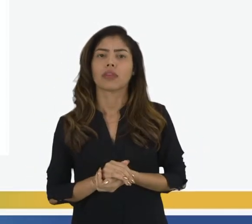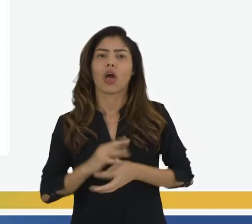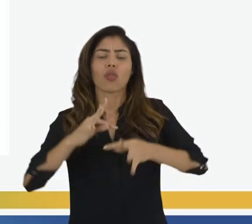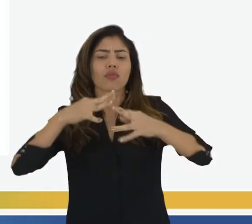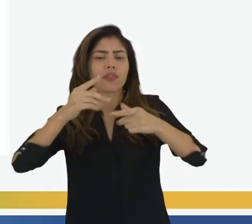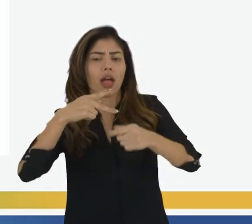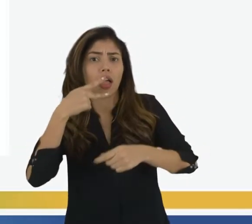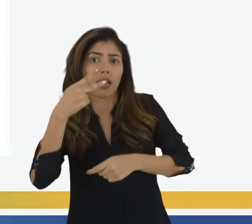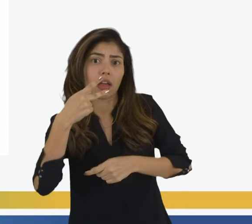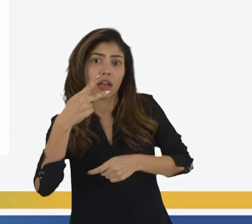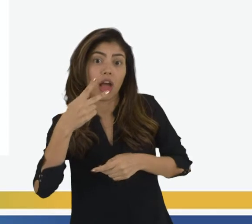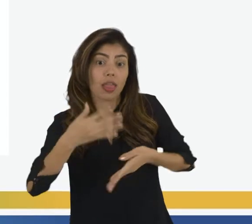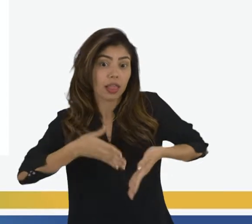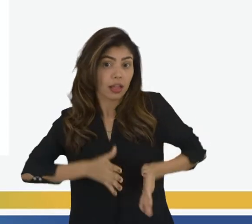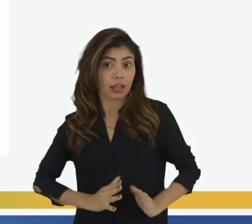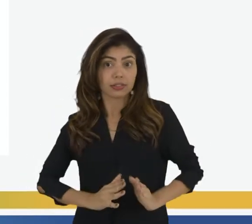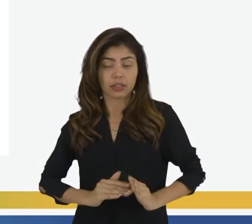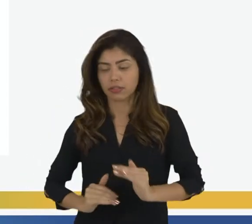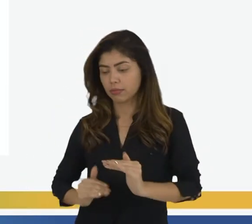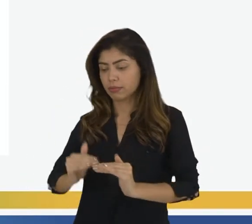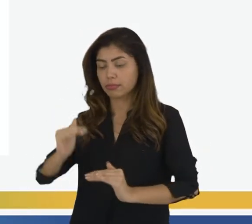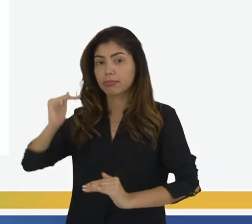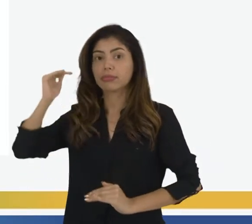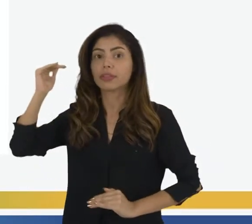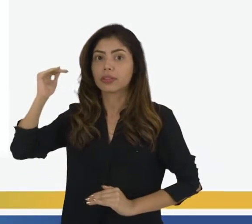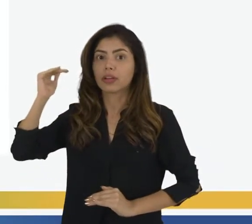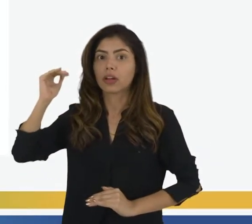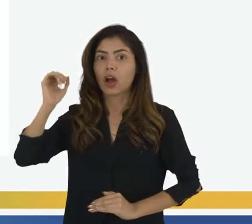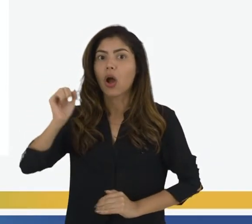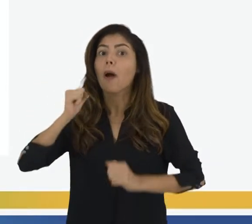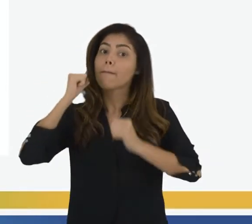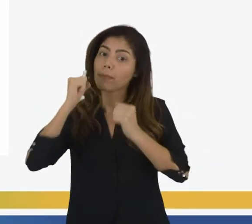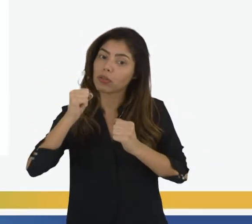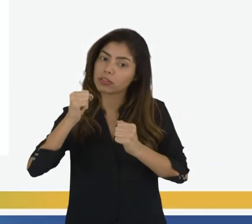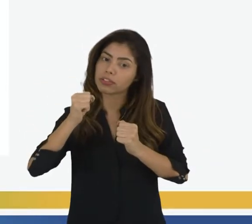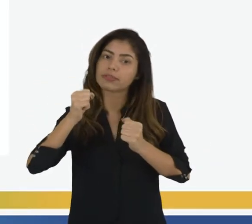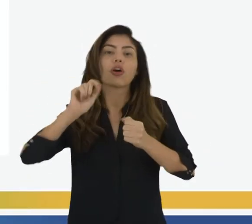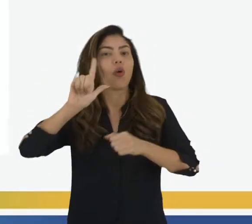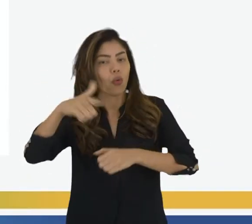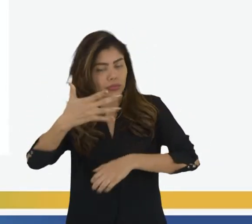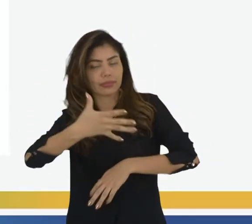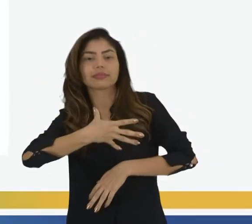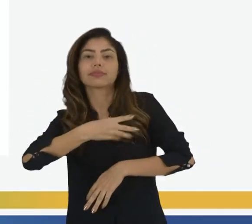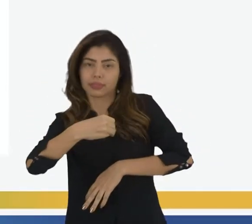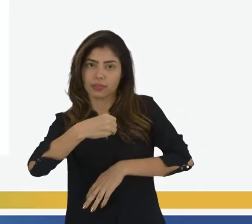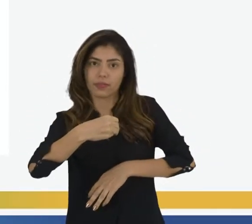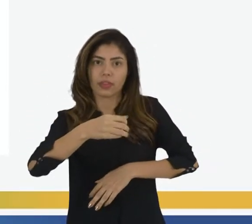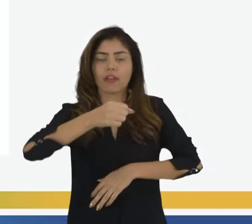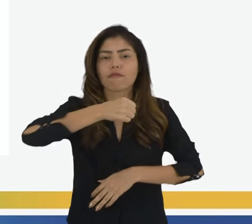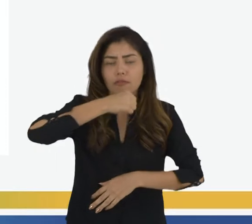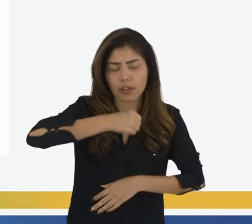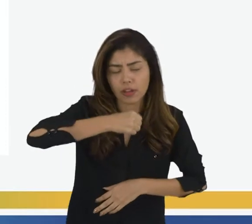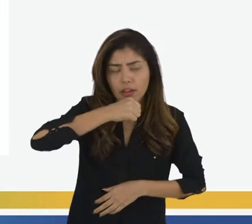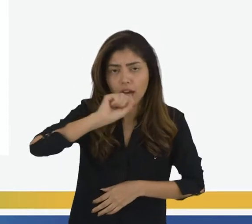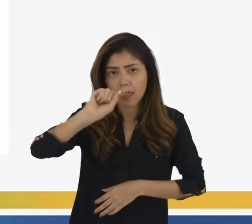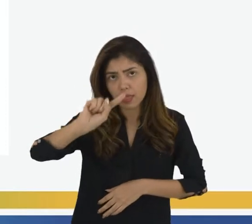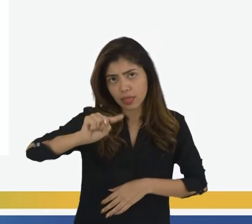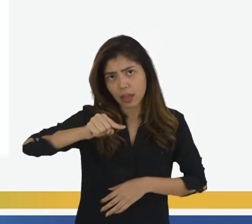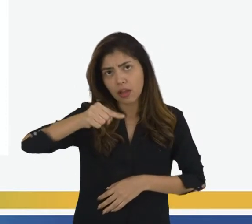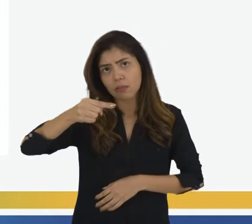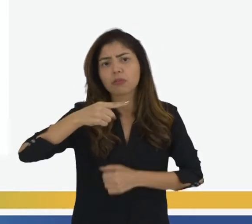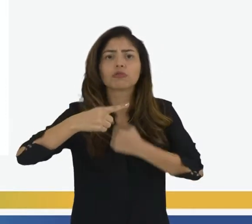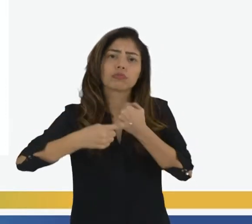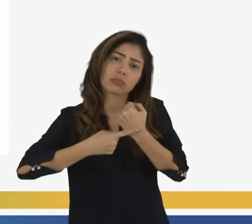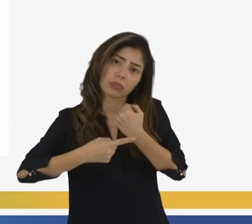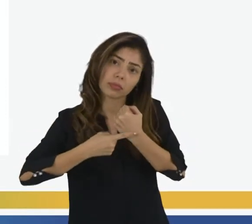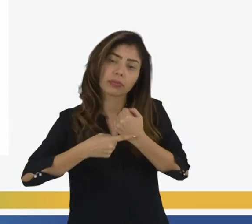Que os seres vivos Nascem Crescem Podem se reproduzir Envelhecem E depois de algum